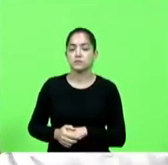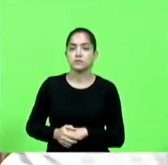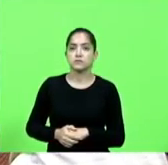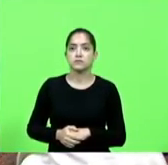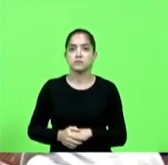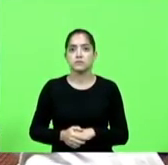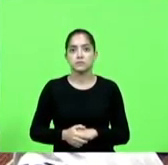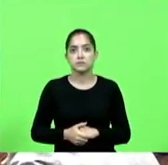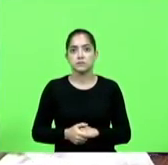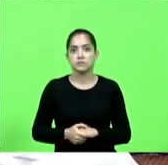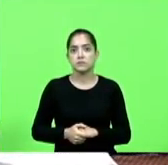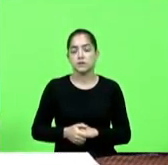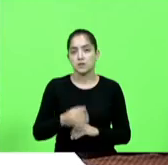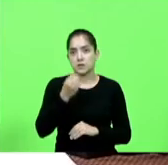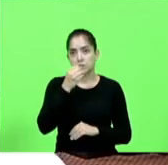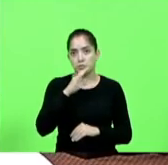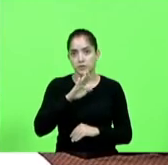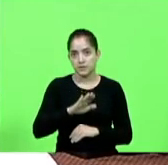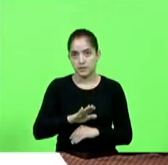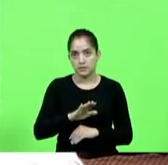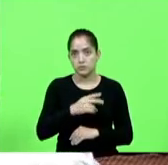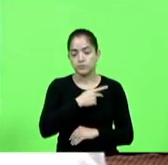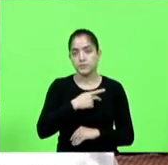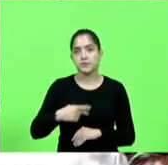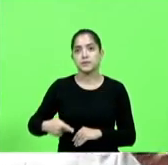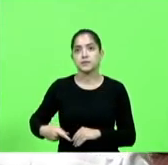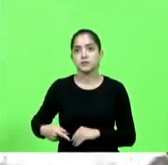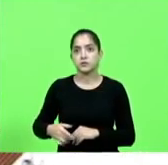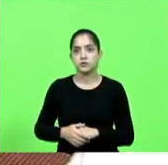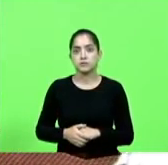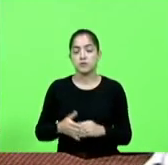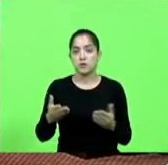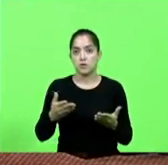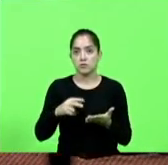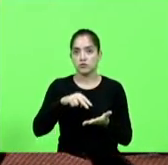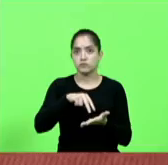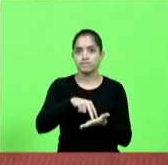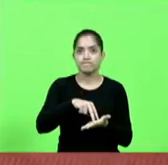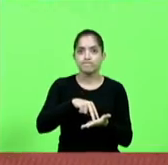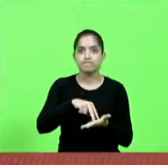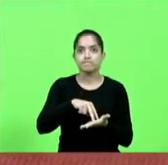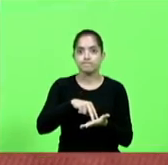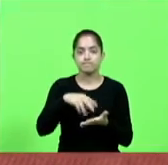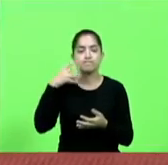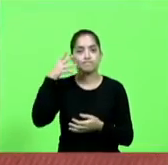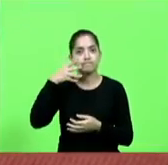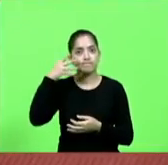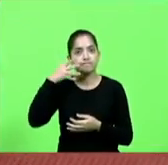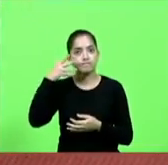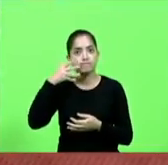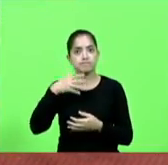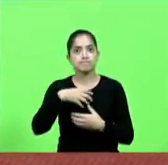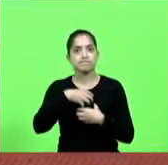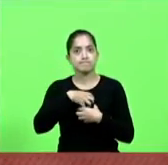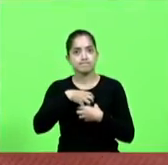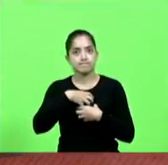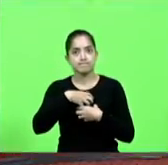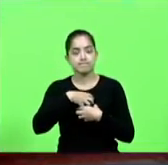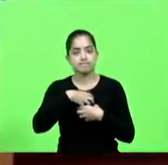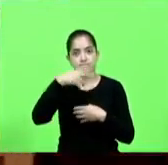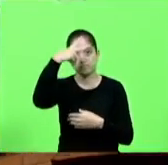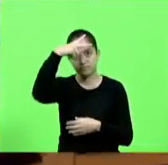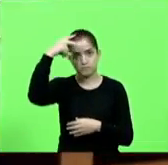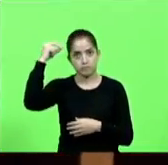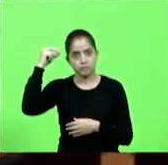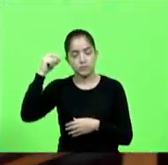Muito boa tarde, senhor presidente. Hoje eu venho à tribuna me solidarizar com os prefeitos da Amorel,